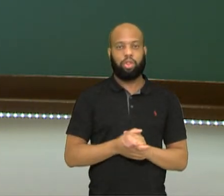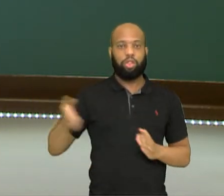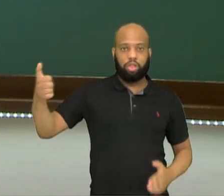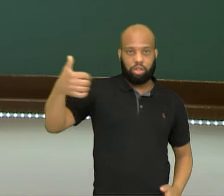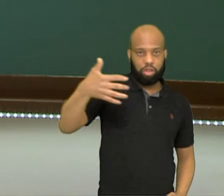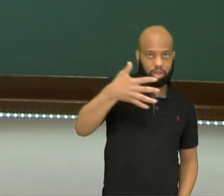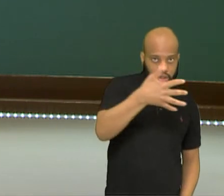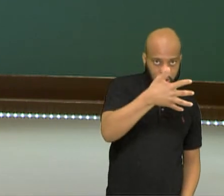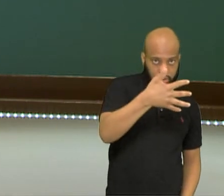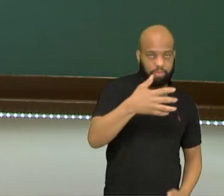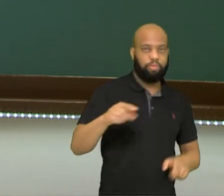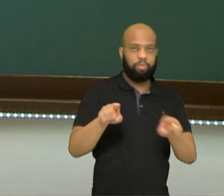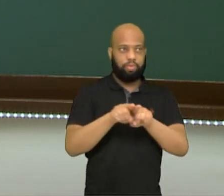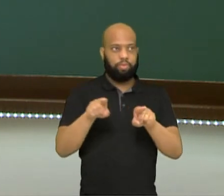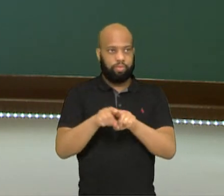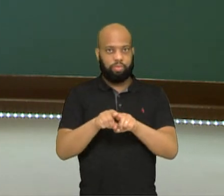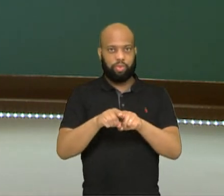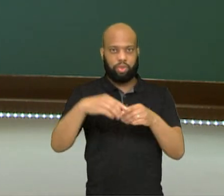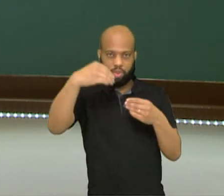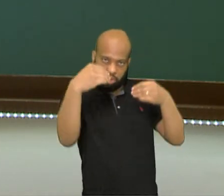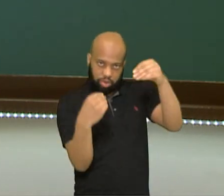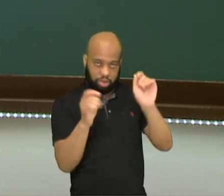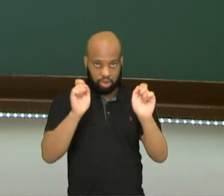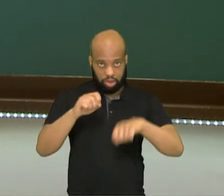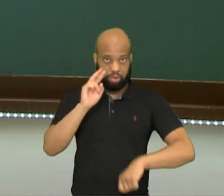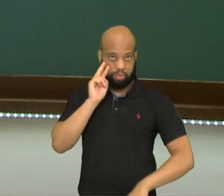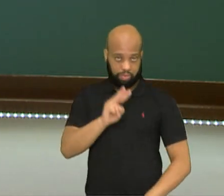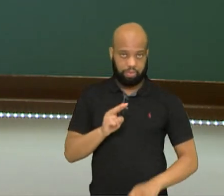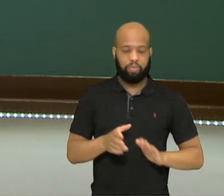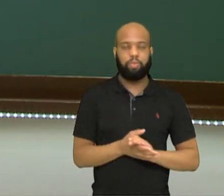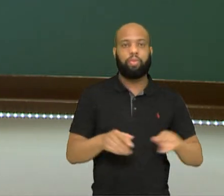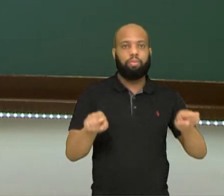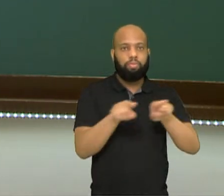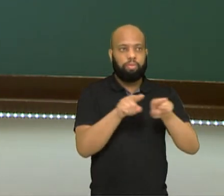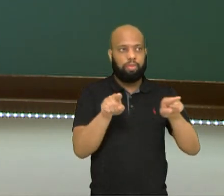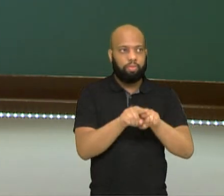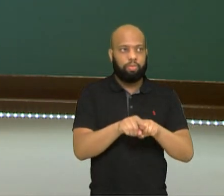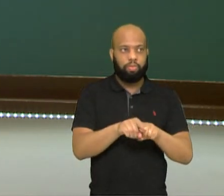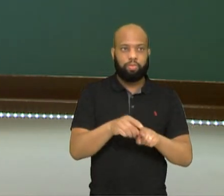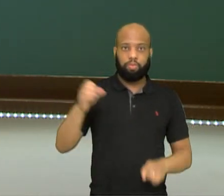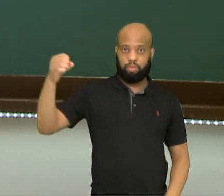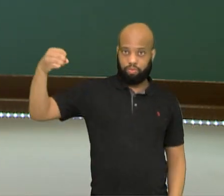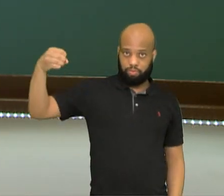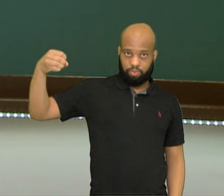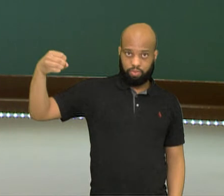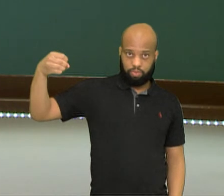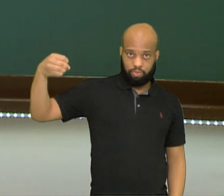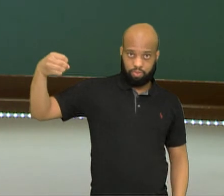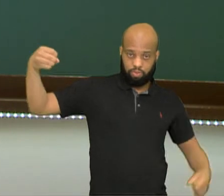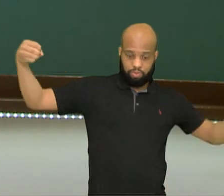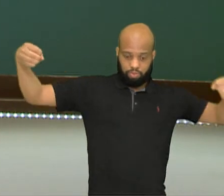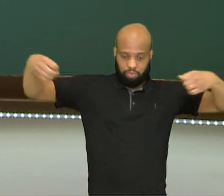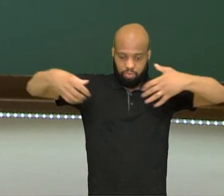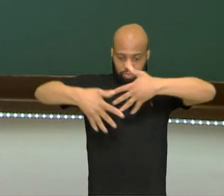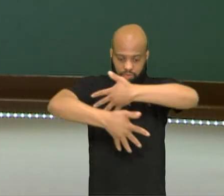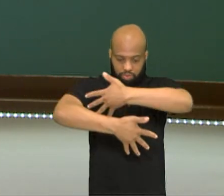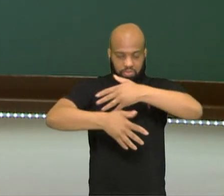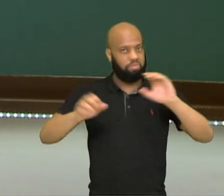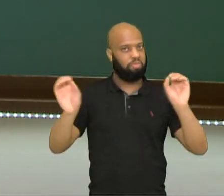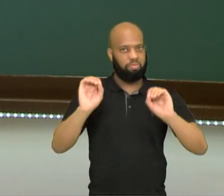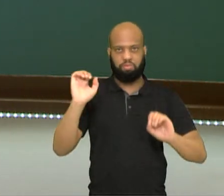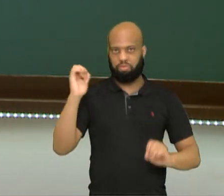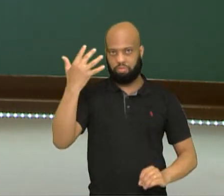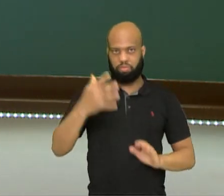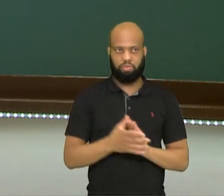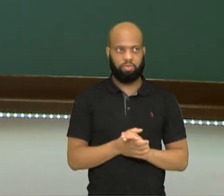linha reta, nos meios homogêneos e transparentes. A luz, ela passa um raio de luz sobre o outro e não acontece nada.